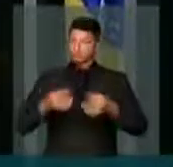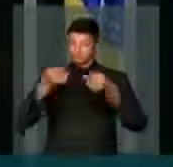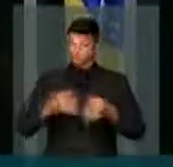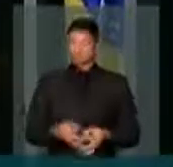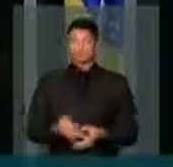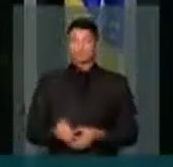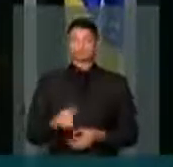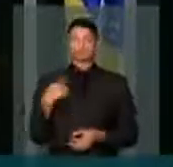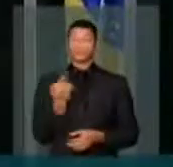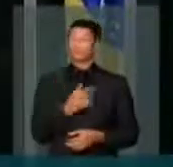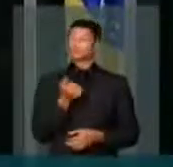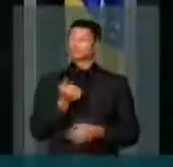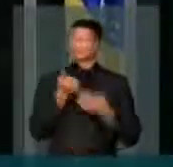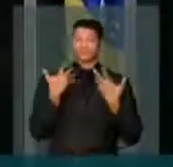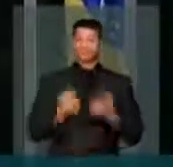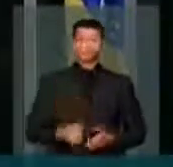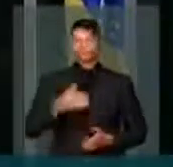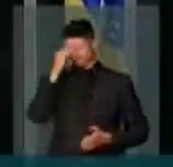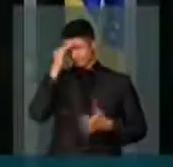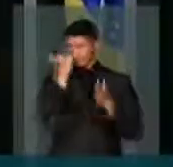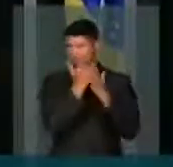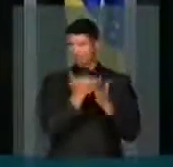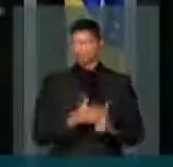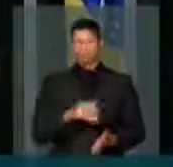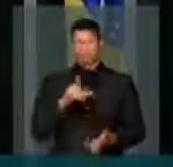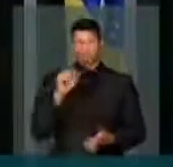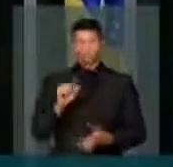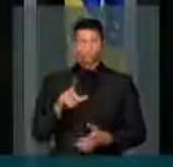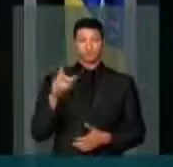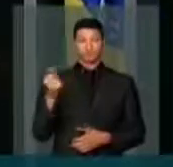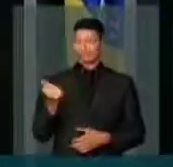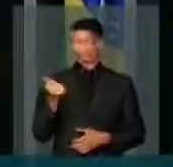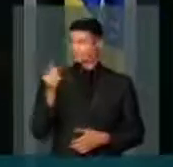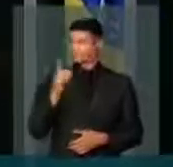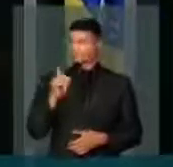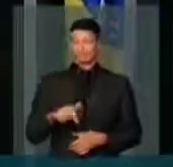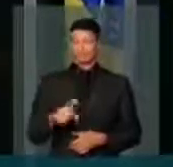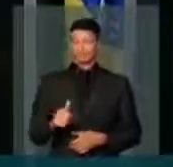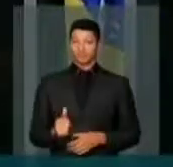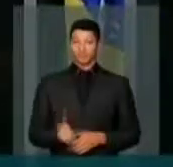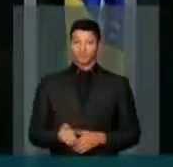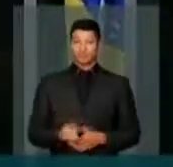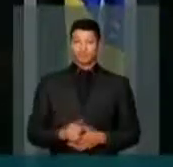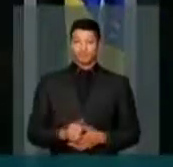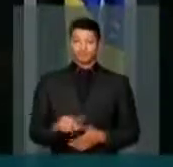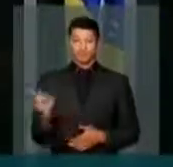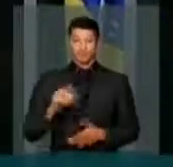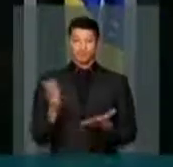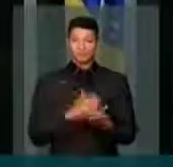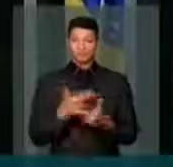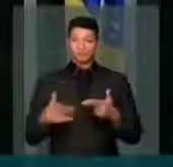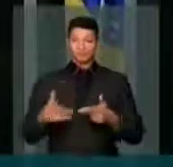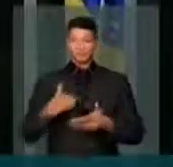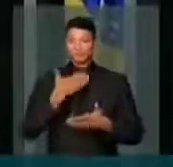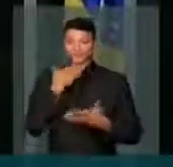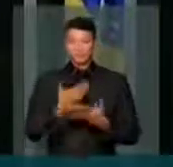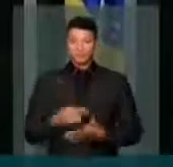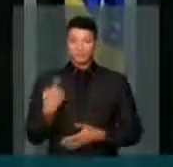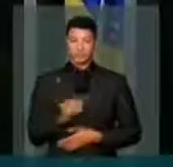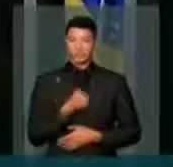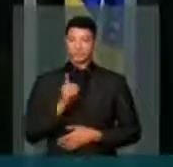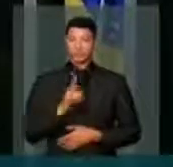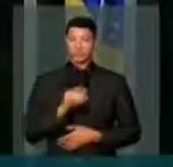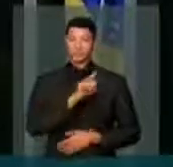justamente, nós não vamos cumprir. Isso não é, isso não é algo que nos surpreende.